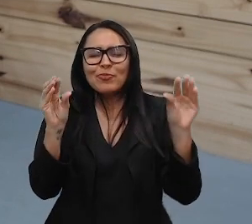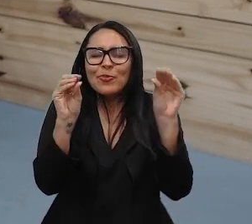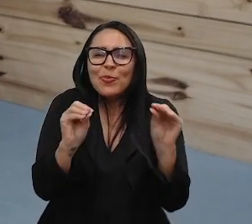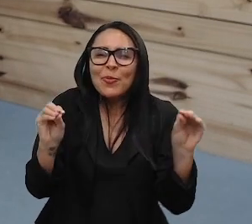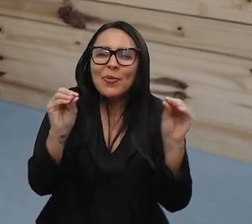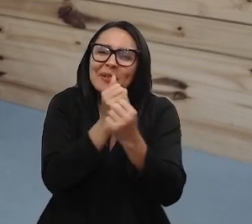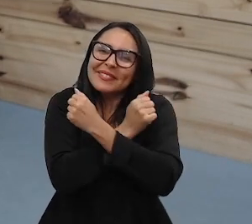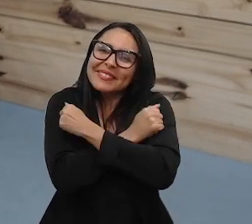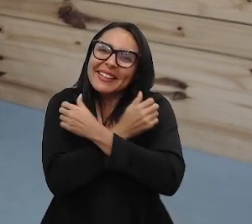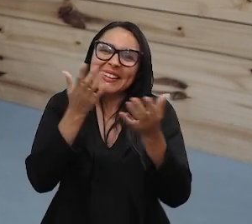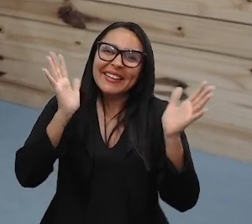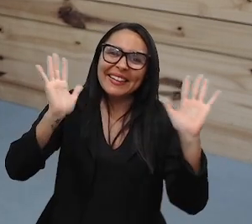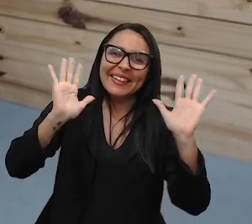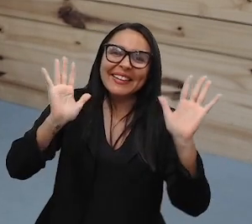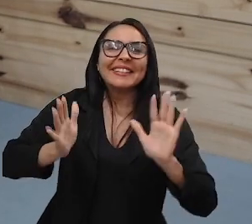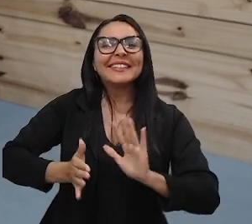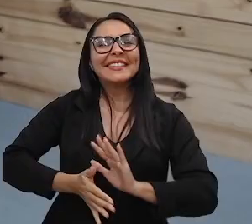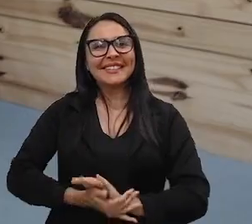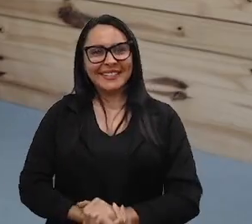coração de todos e até mais!